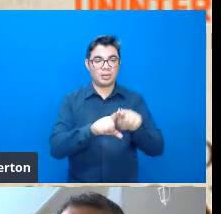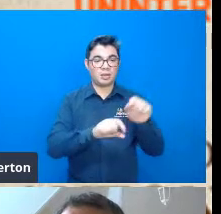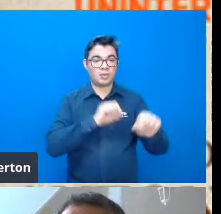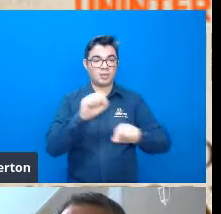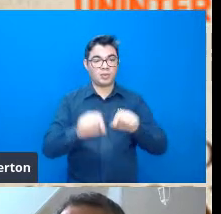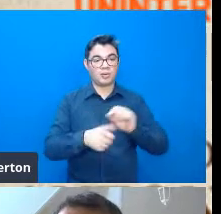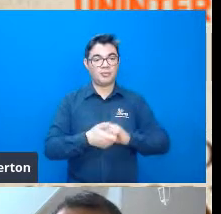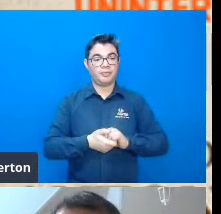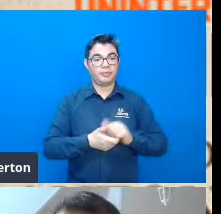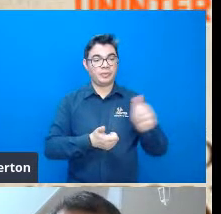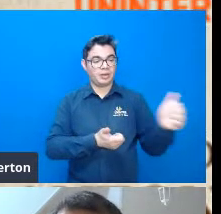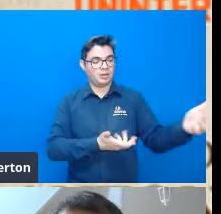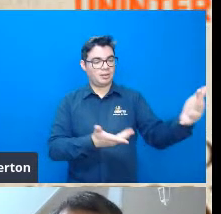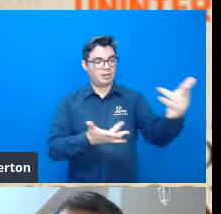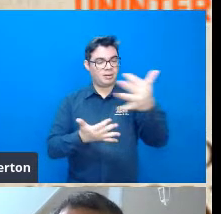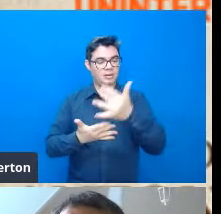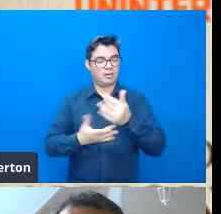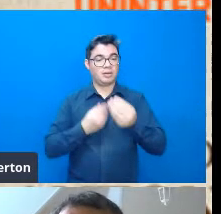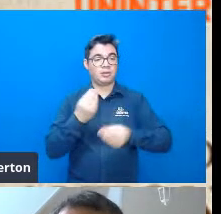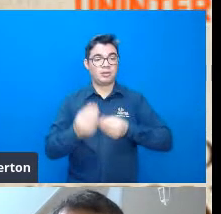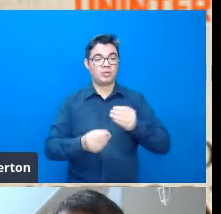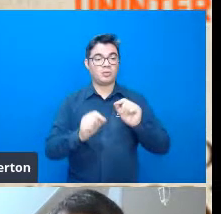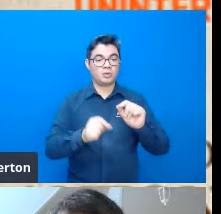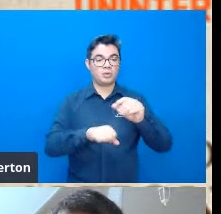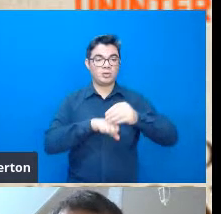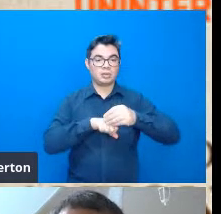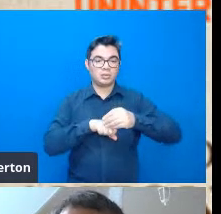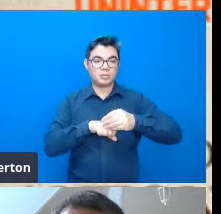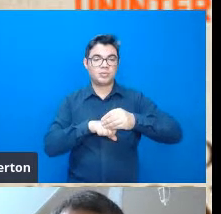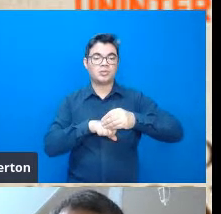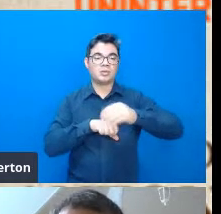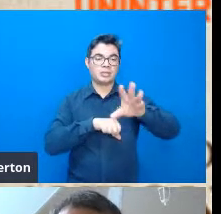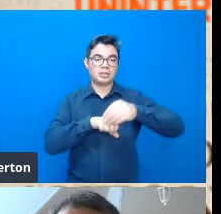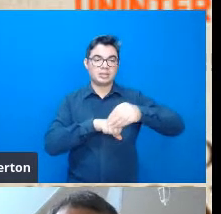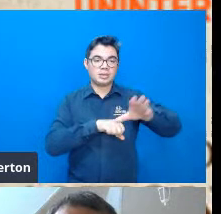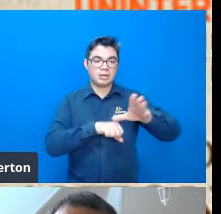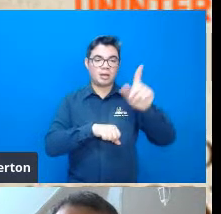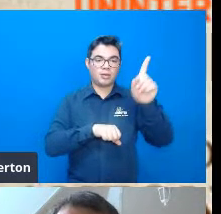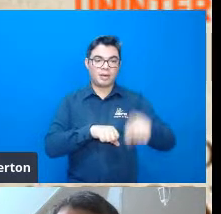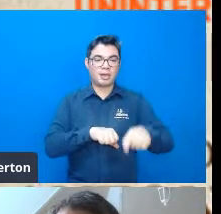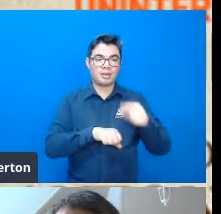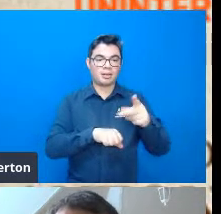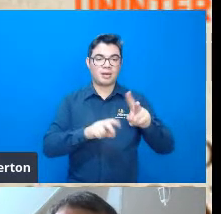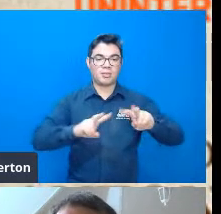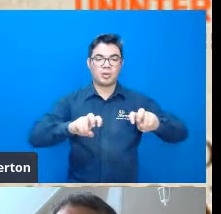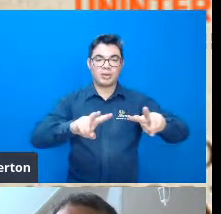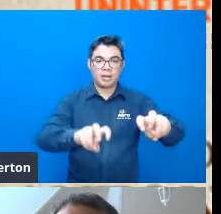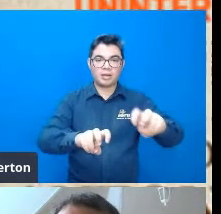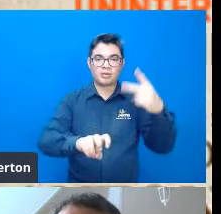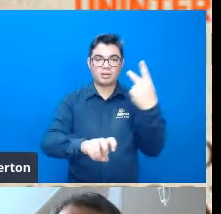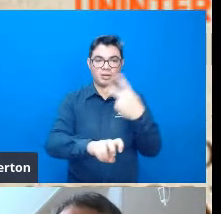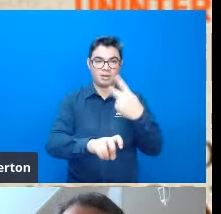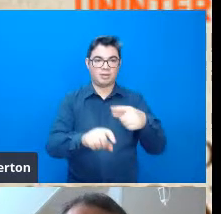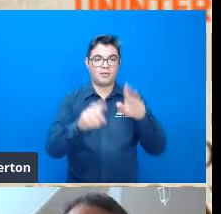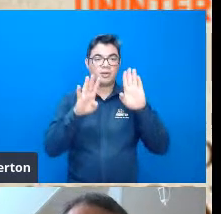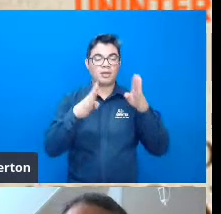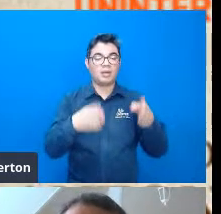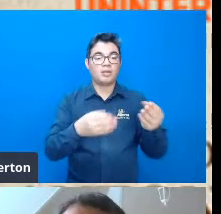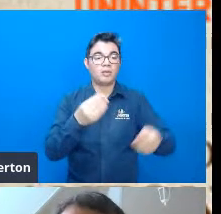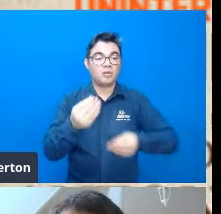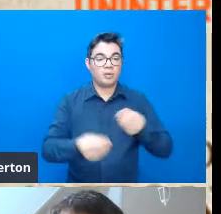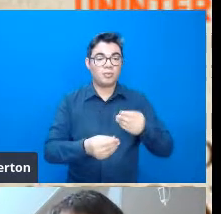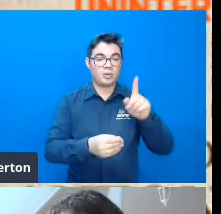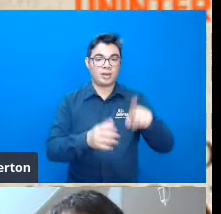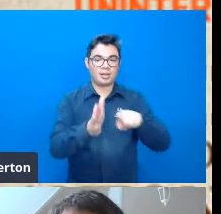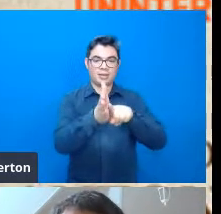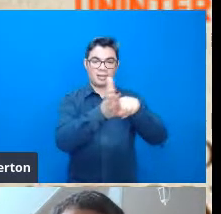trazer a contribuição da sua abordagem focada na